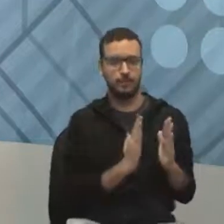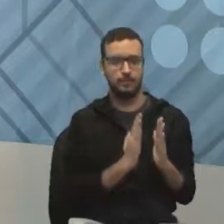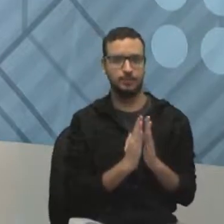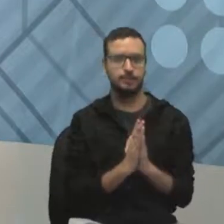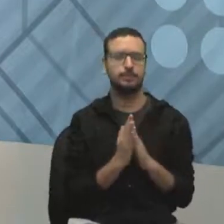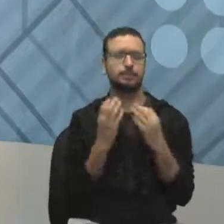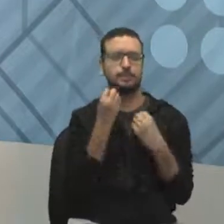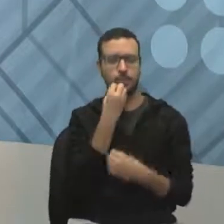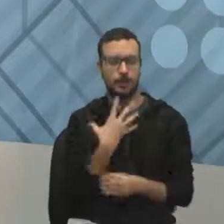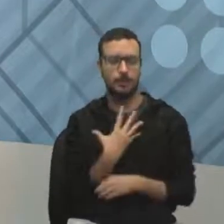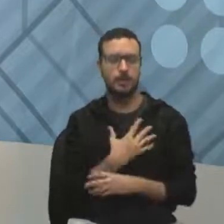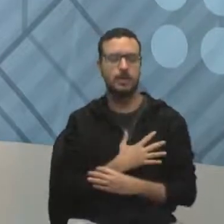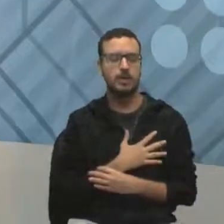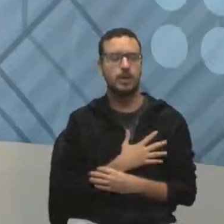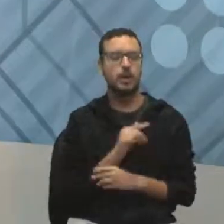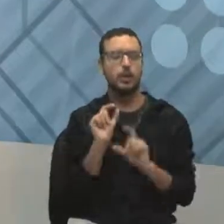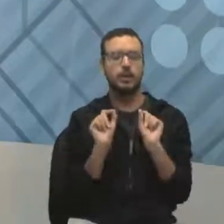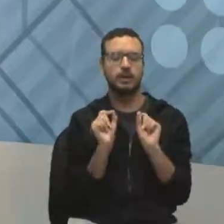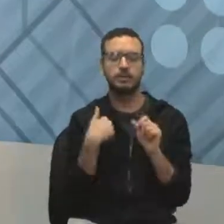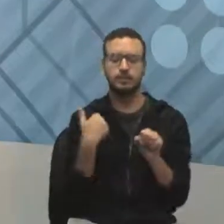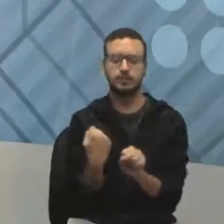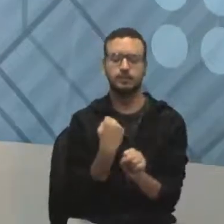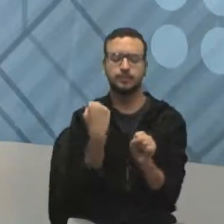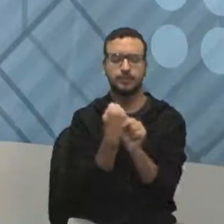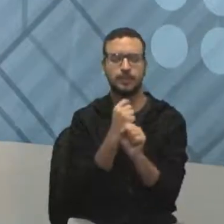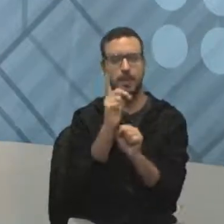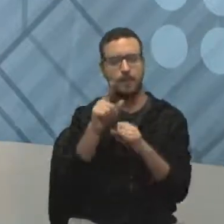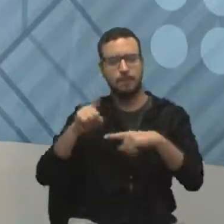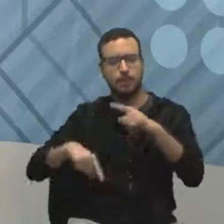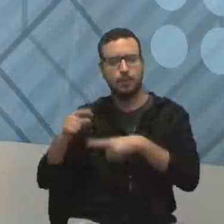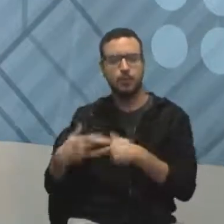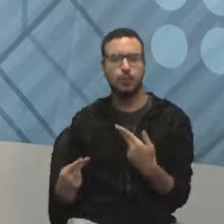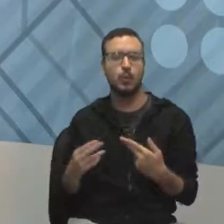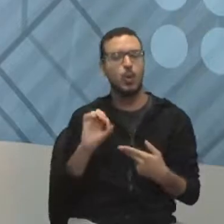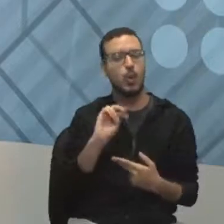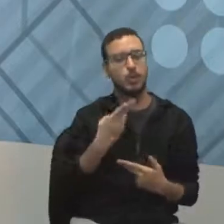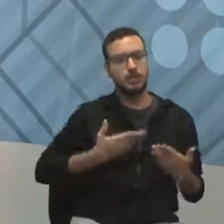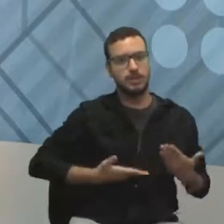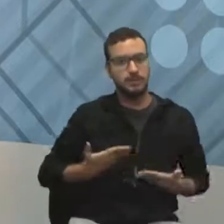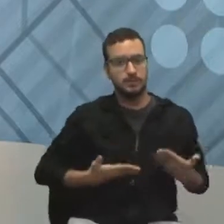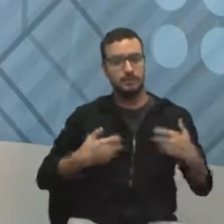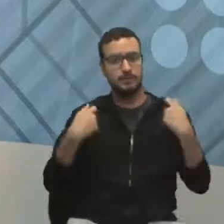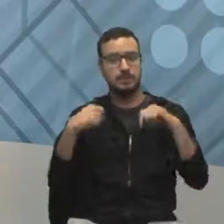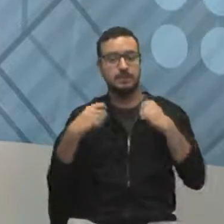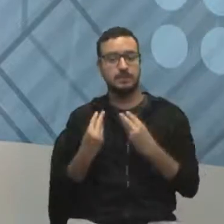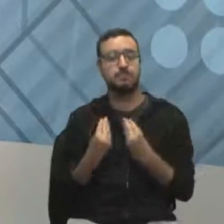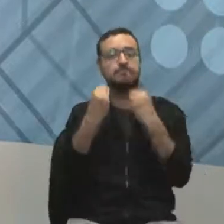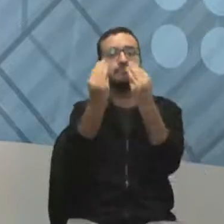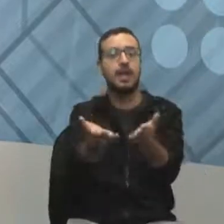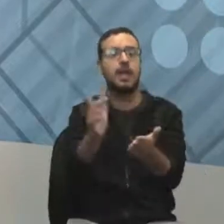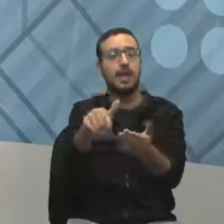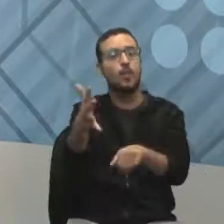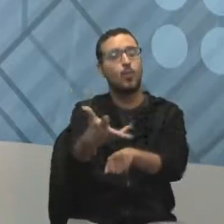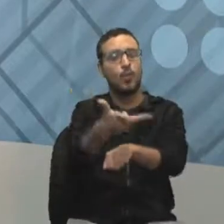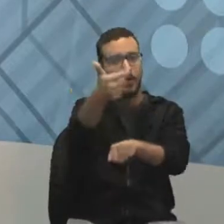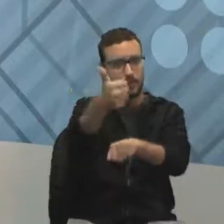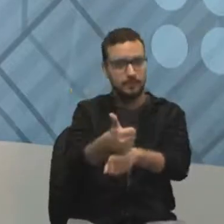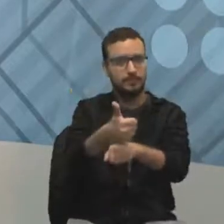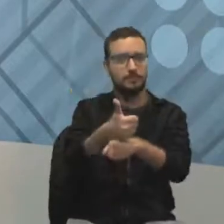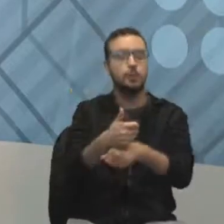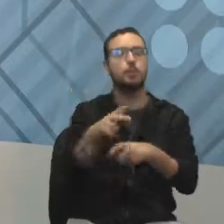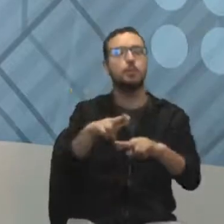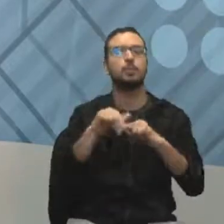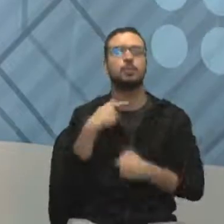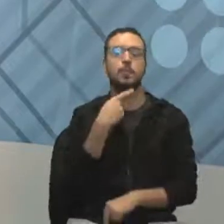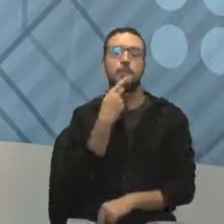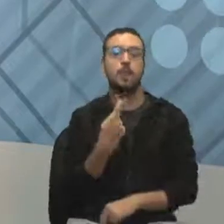construindo? Um produto ou serviço. E isso tem que ser entregue com qualidade. Por isso que eu vou dizer